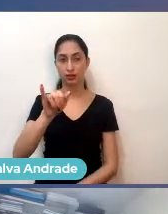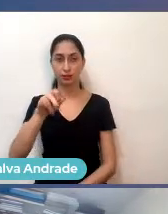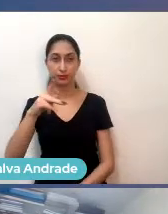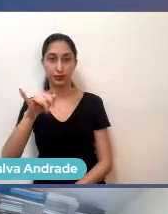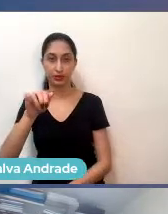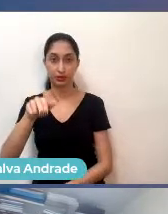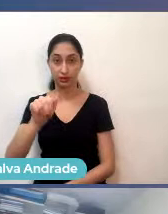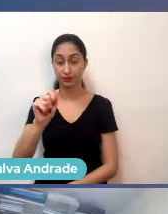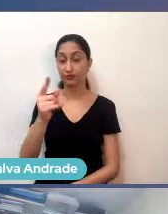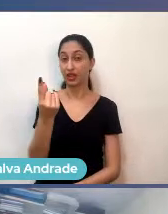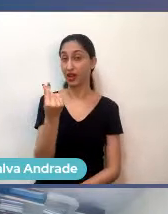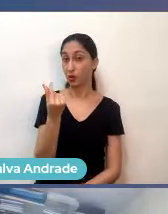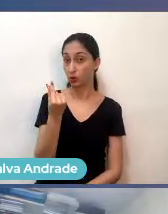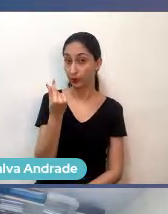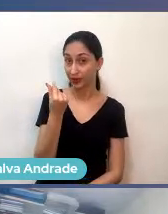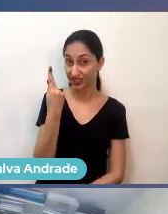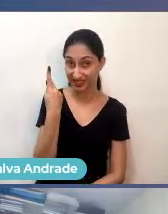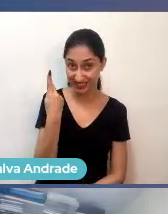fortemente